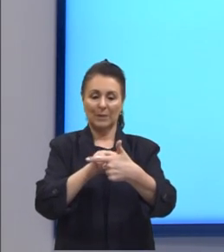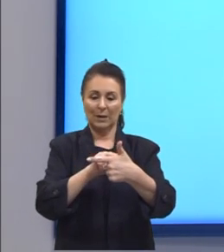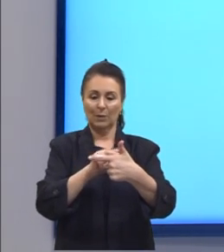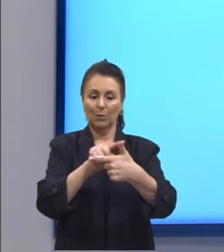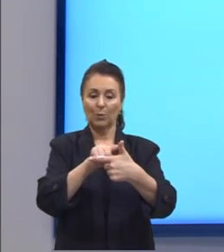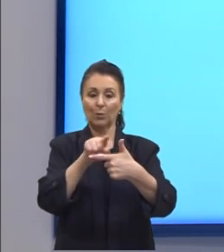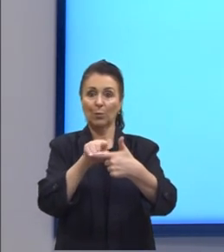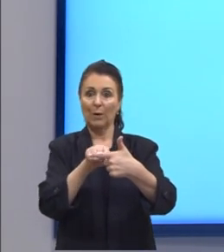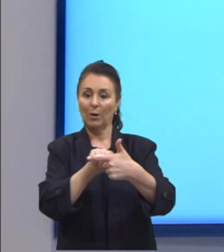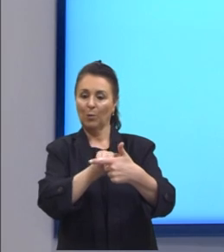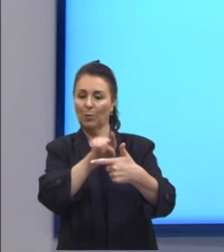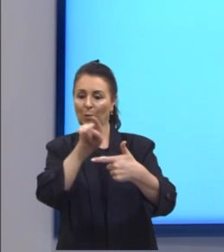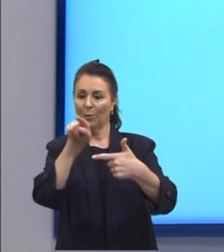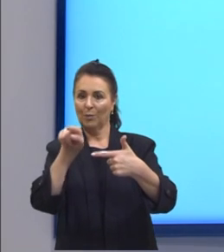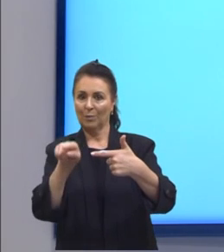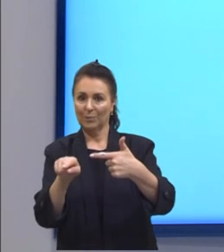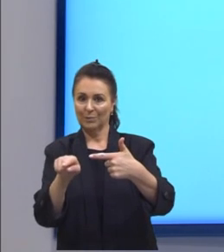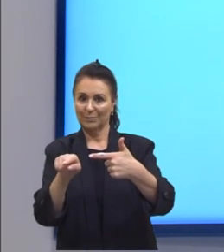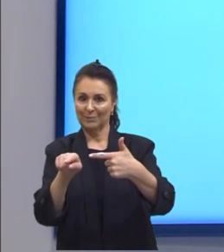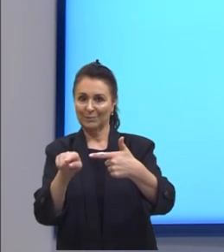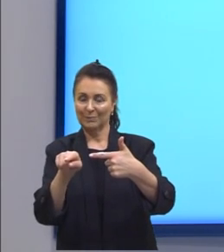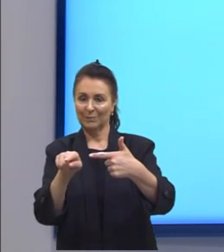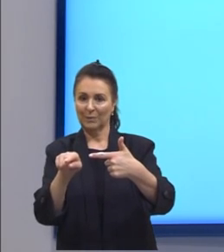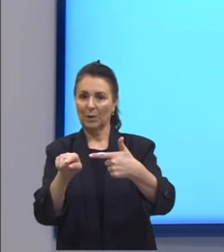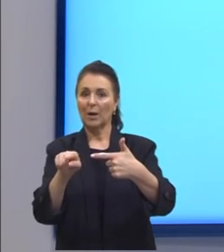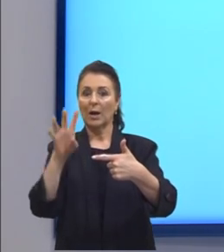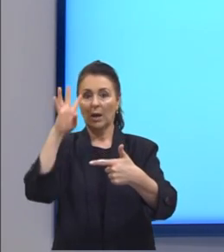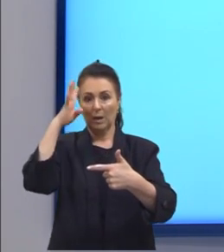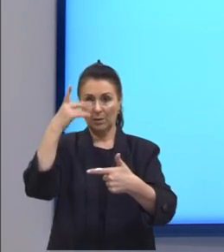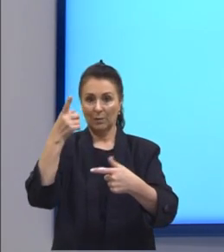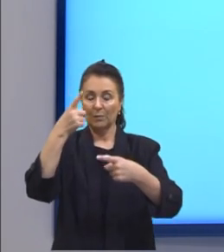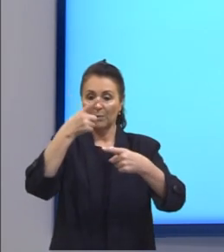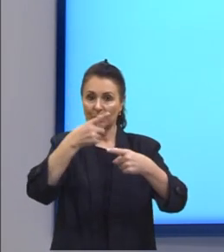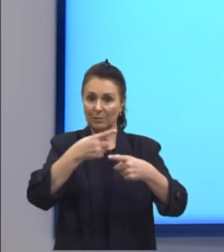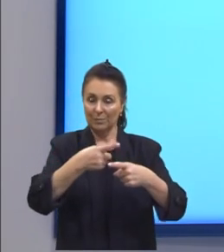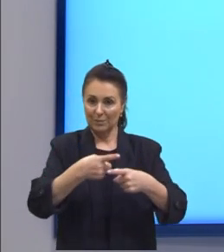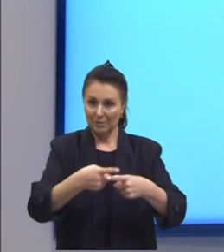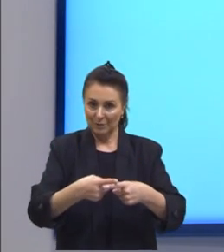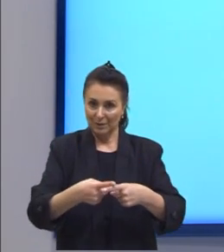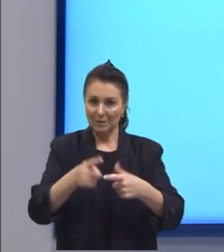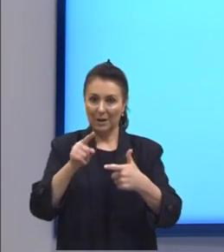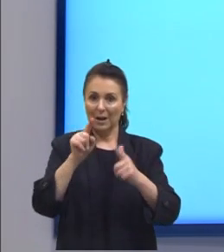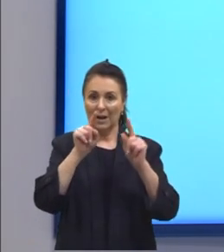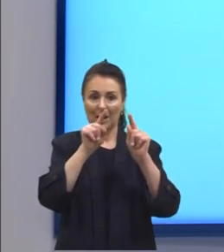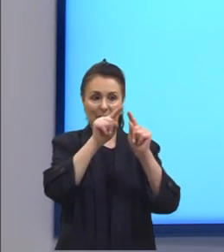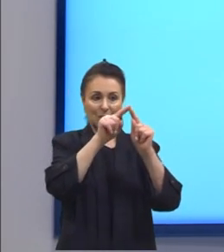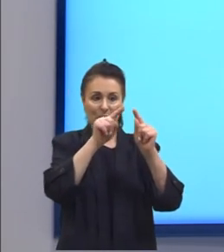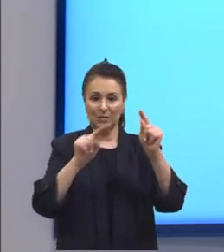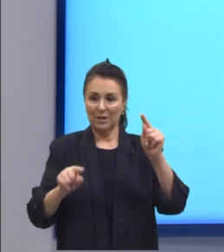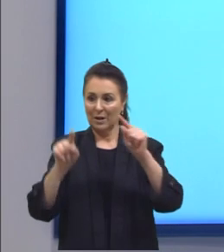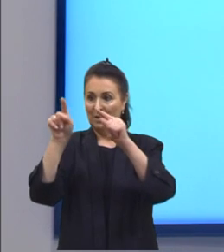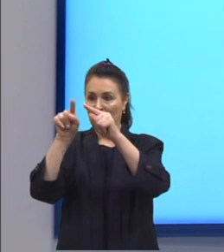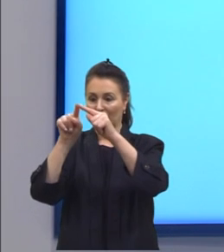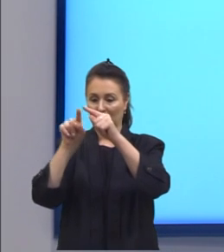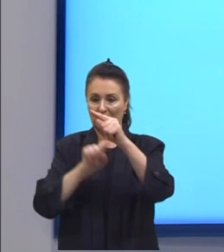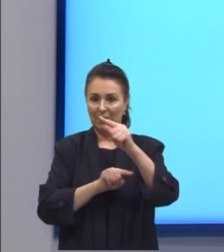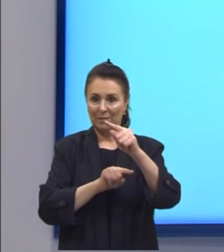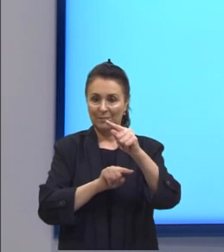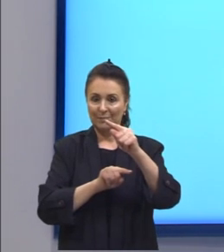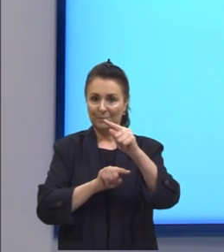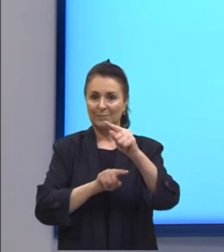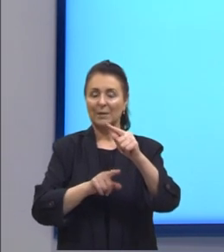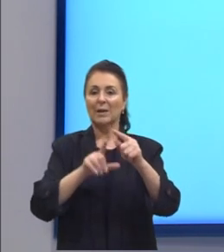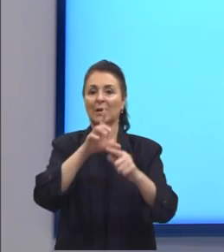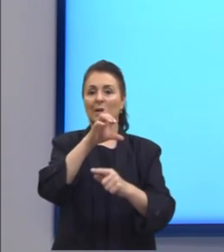então montamos a proporção resolvemos multiplicando as diagonais e chegaríamos também né em